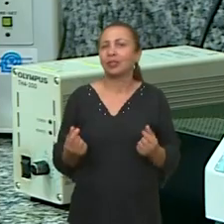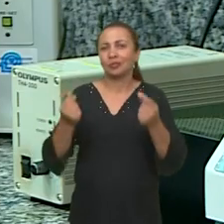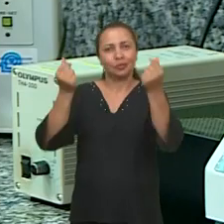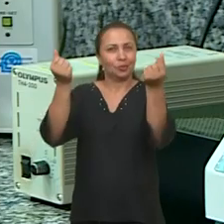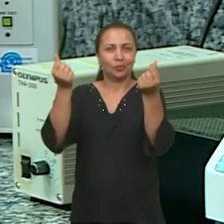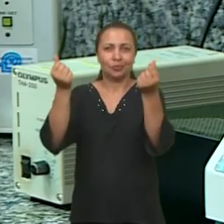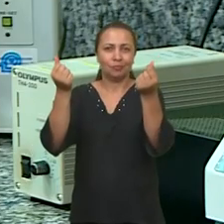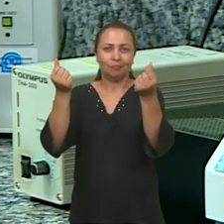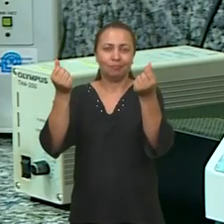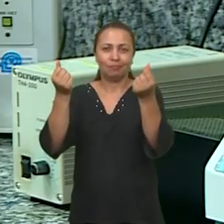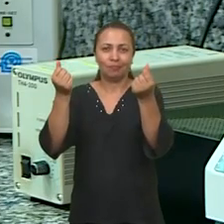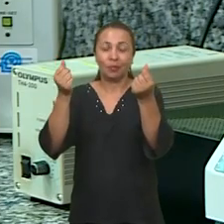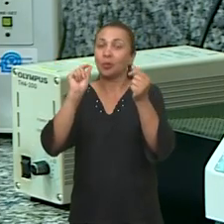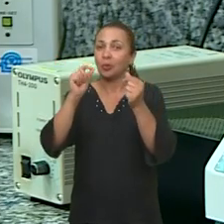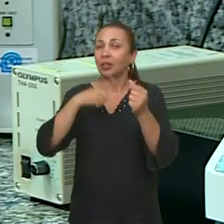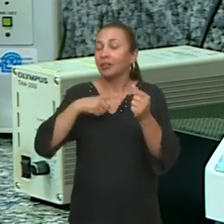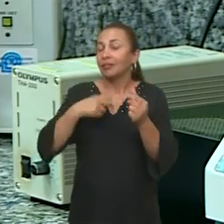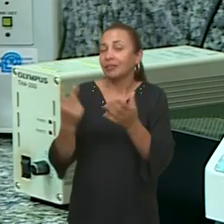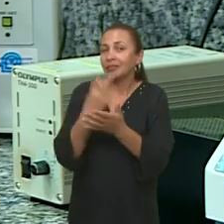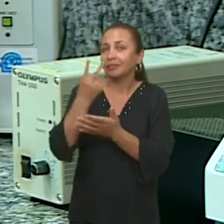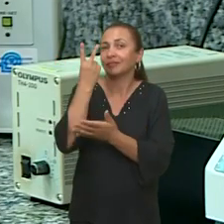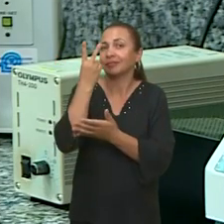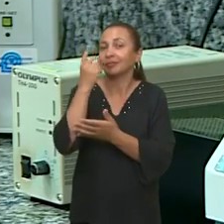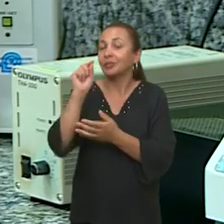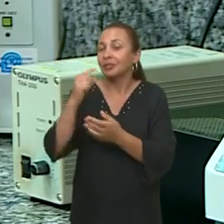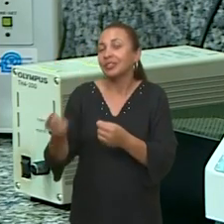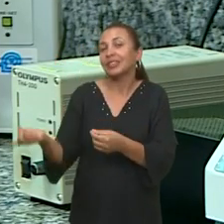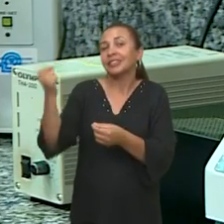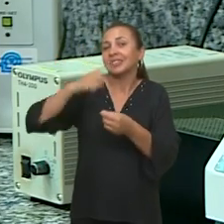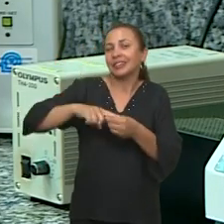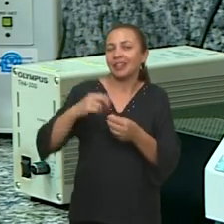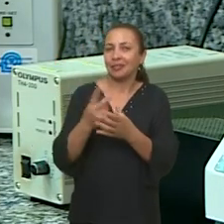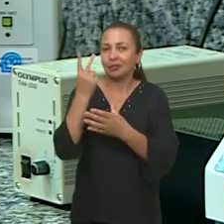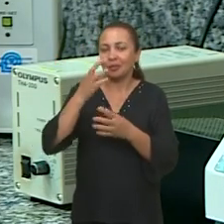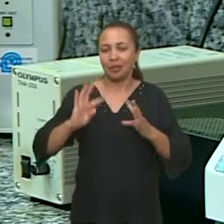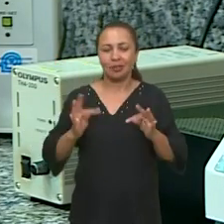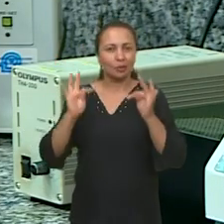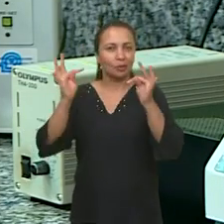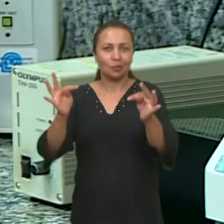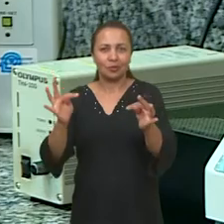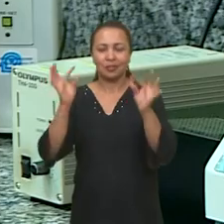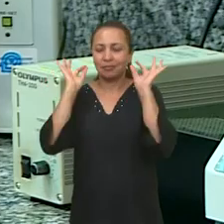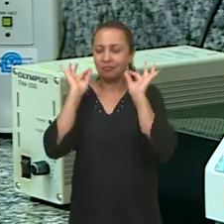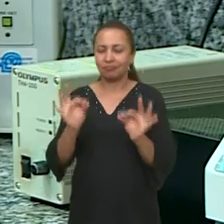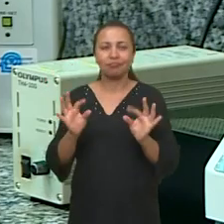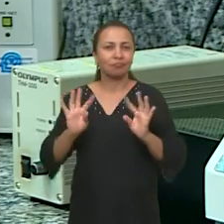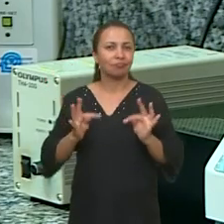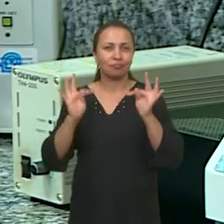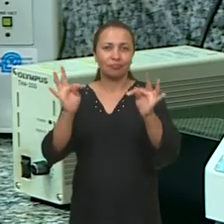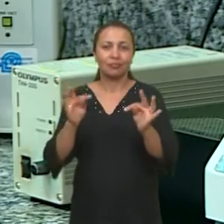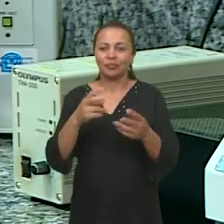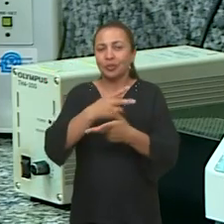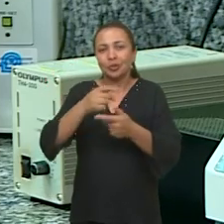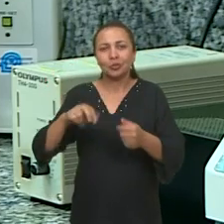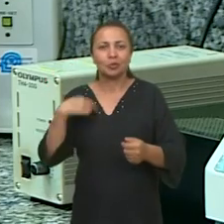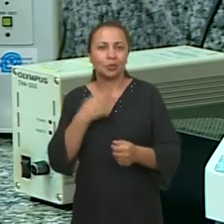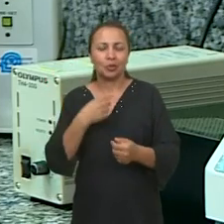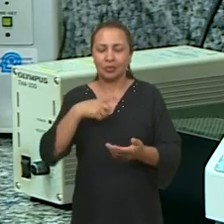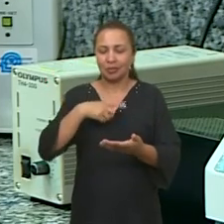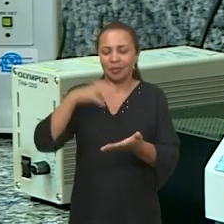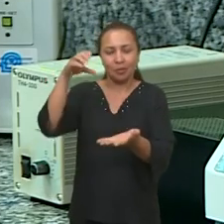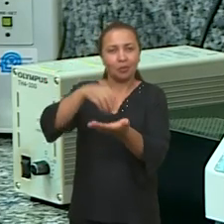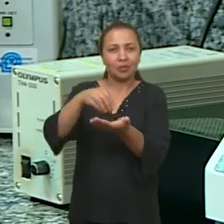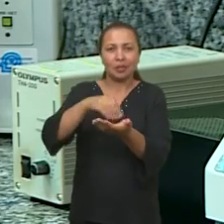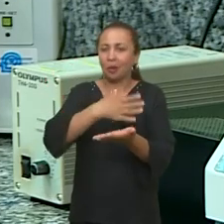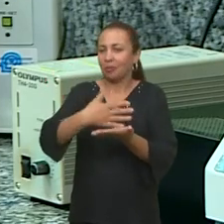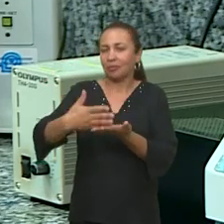recursos financeiros. O que agrega valor, o que traz valor é a tecnologia, está certa tecnologia, e essa coisa que a gente